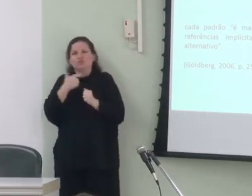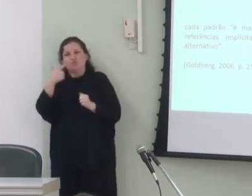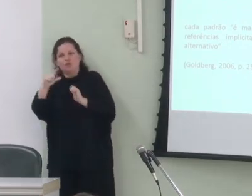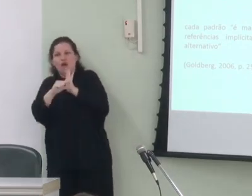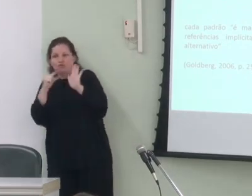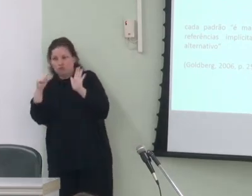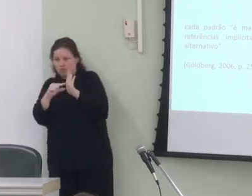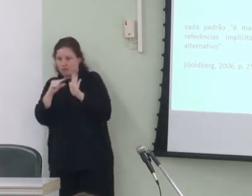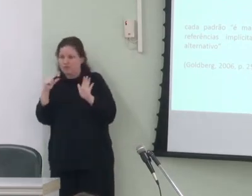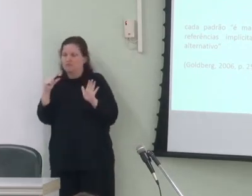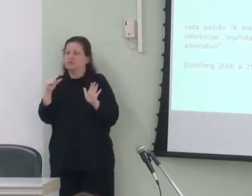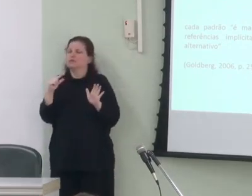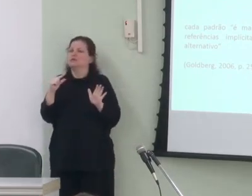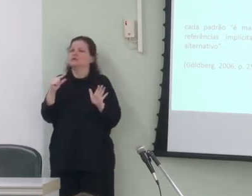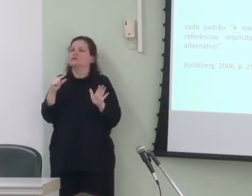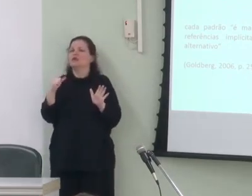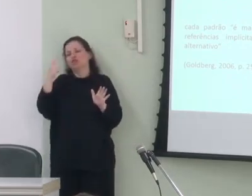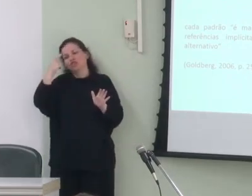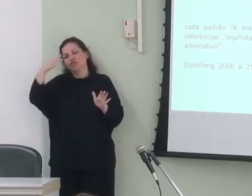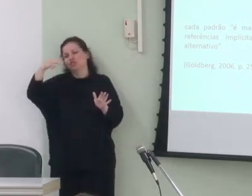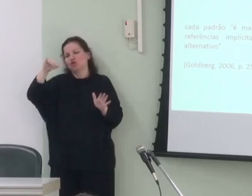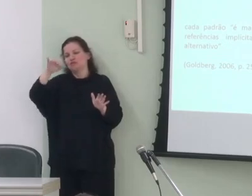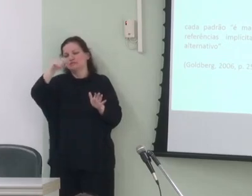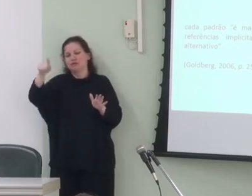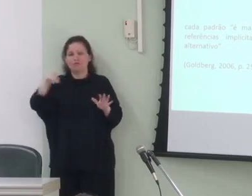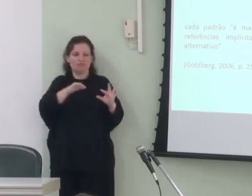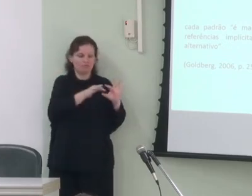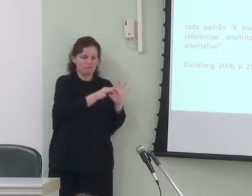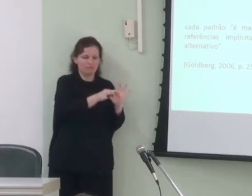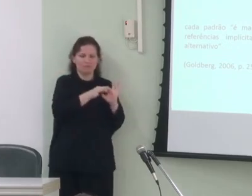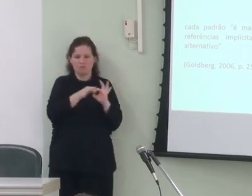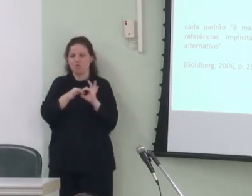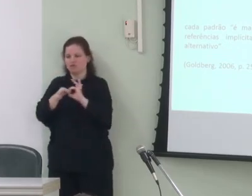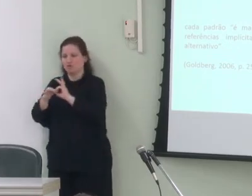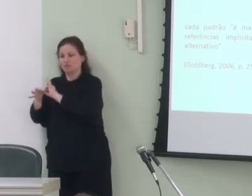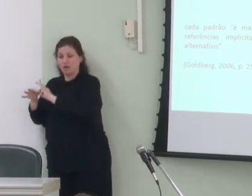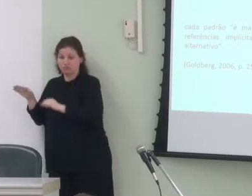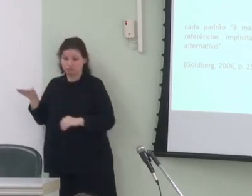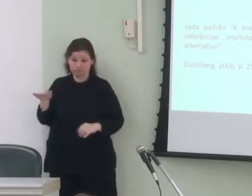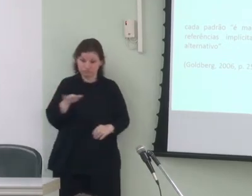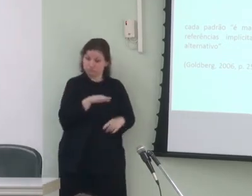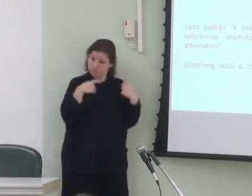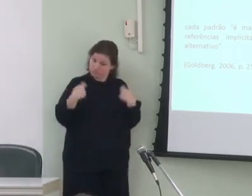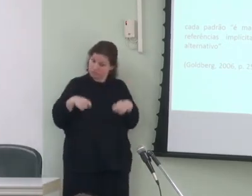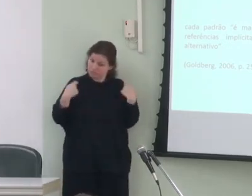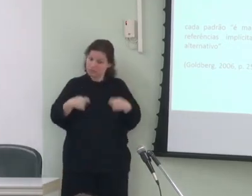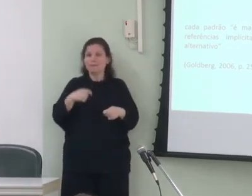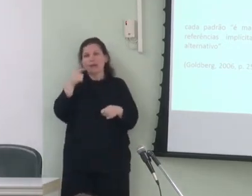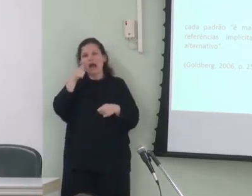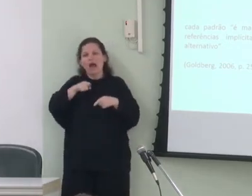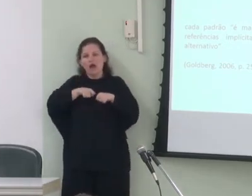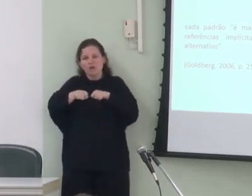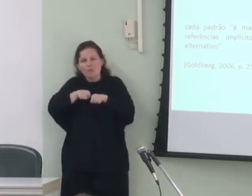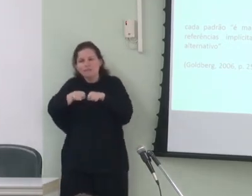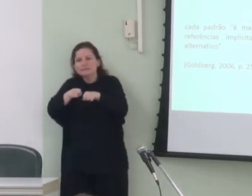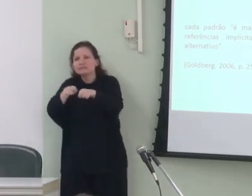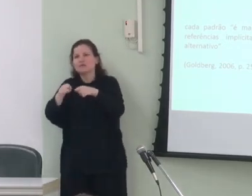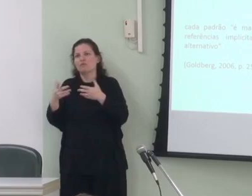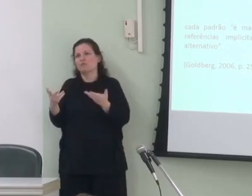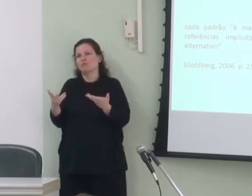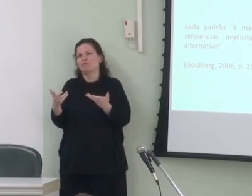autores a noção de elos horizontais como necessários para dar conta da competição da